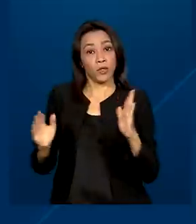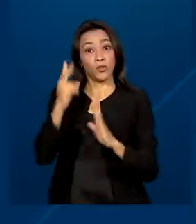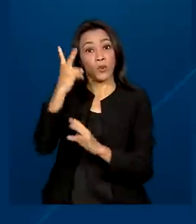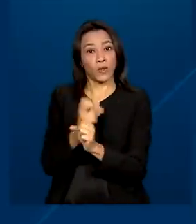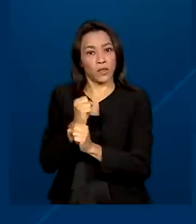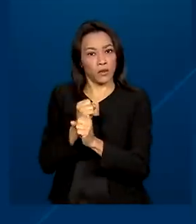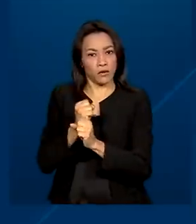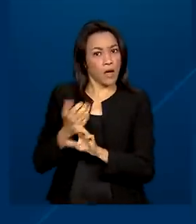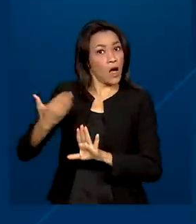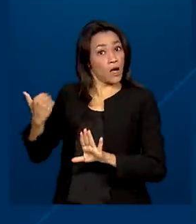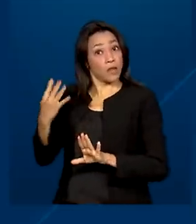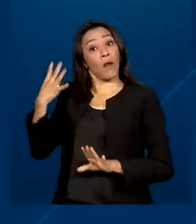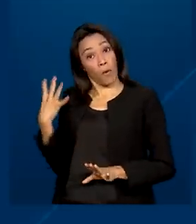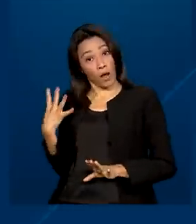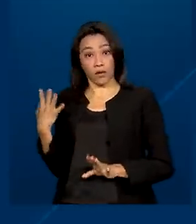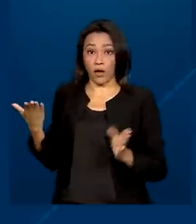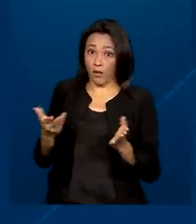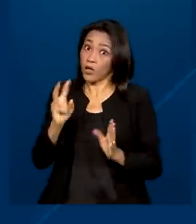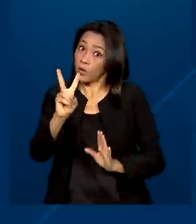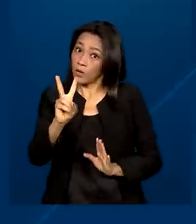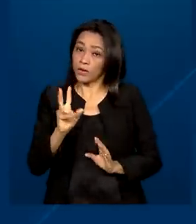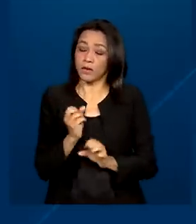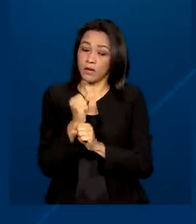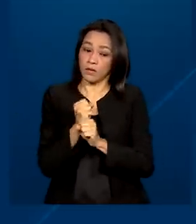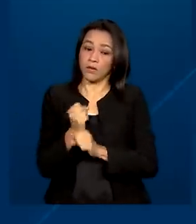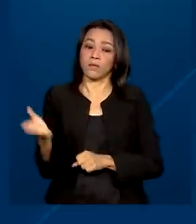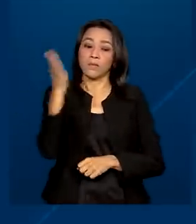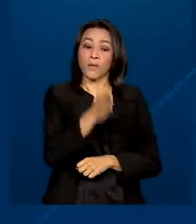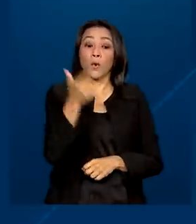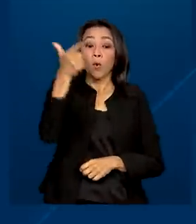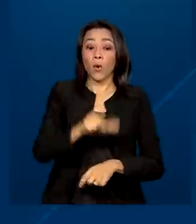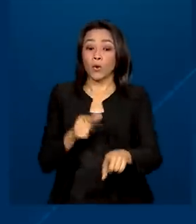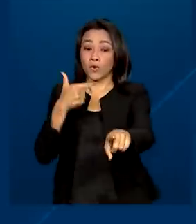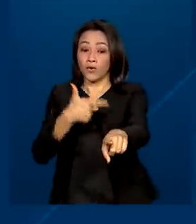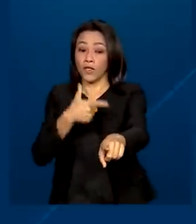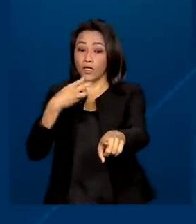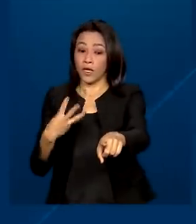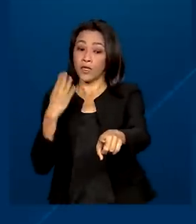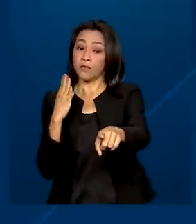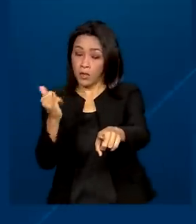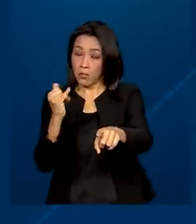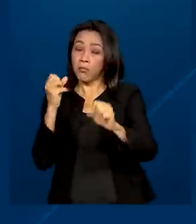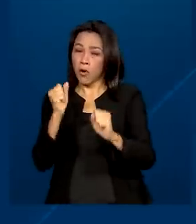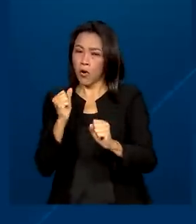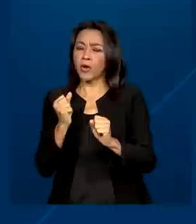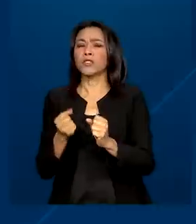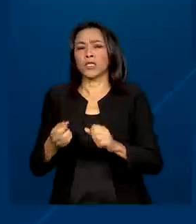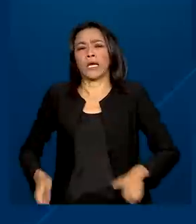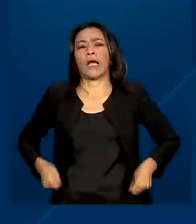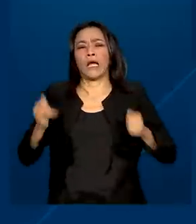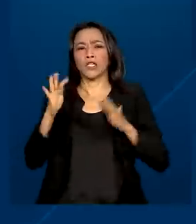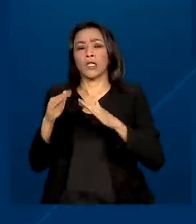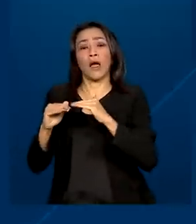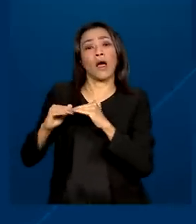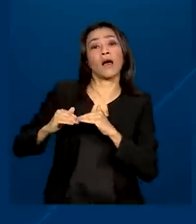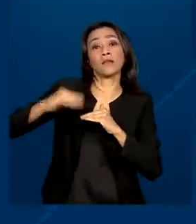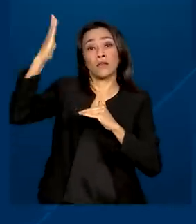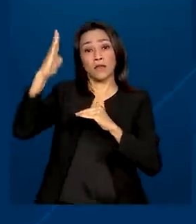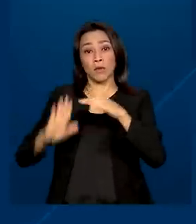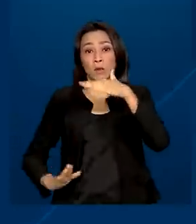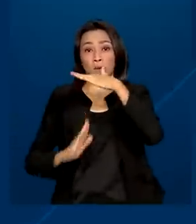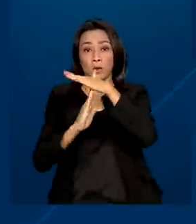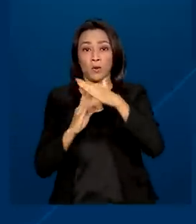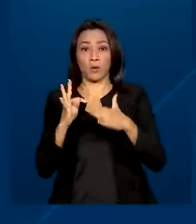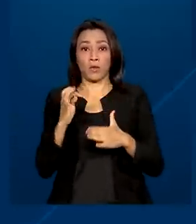Outros R 23 bilhões poderão ser gastos fora do teto para pagar dívidas e emendas, por